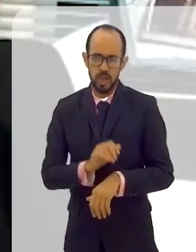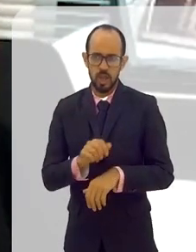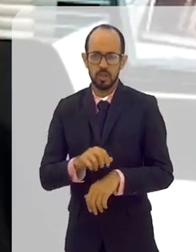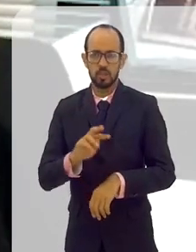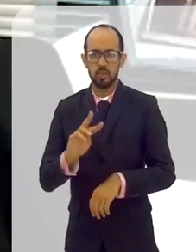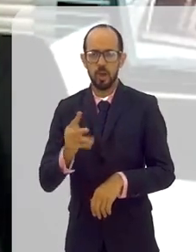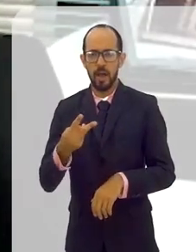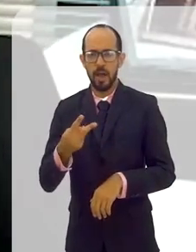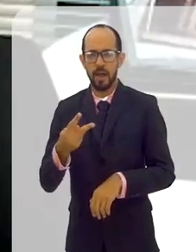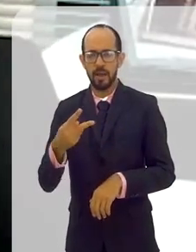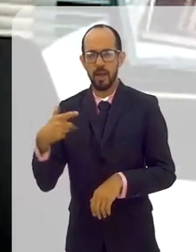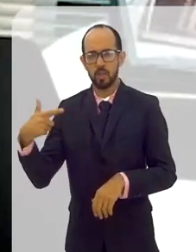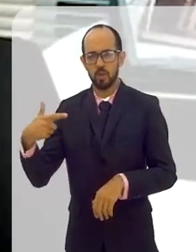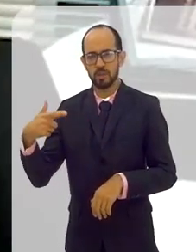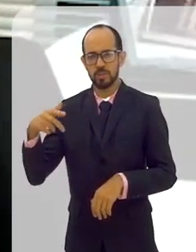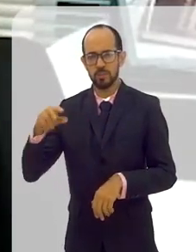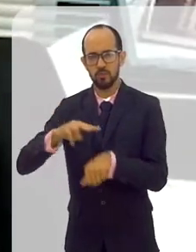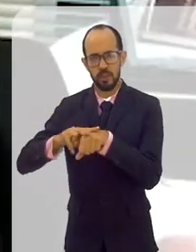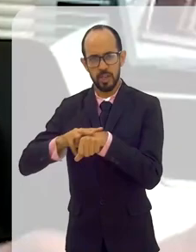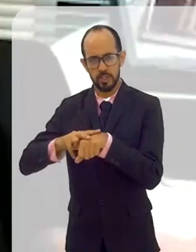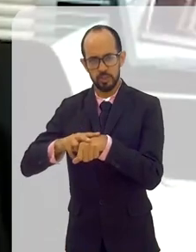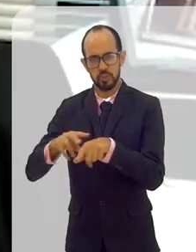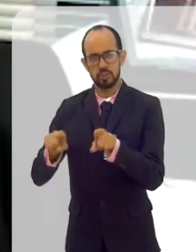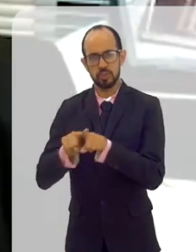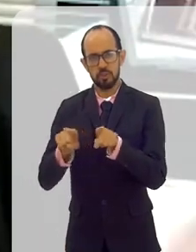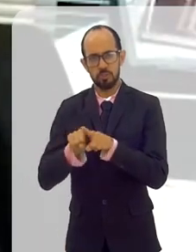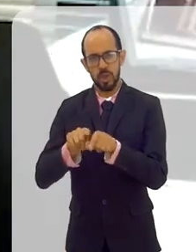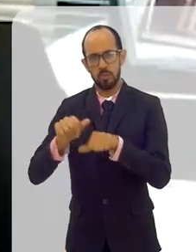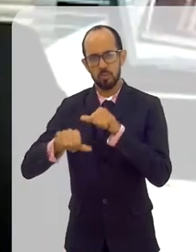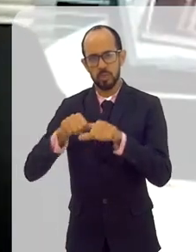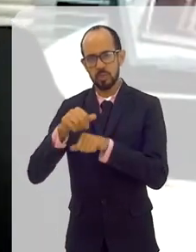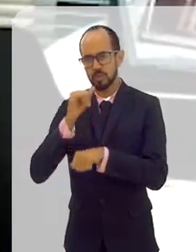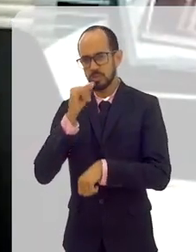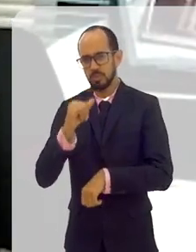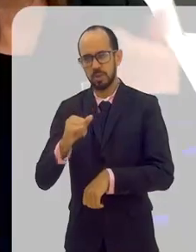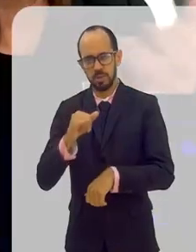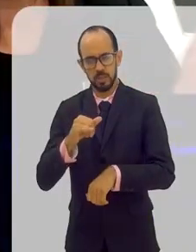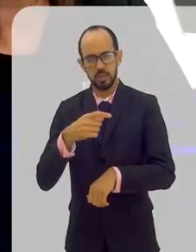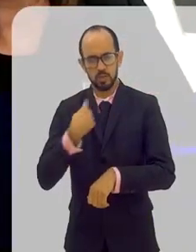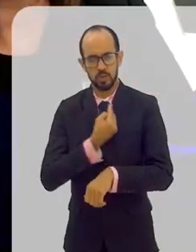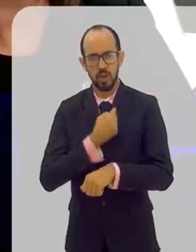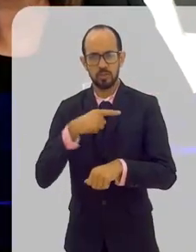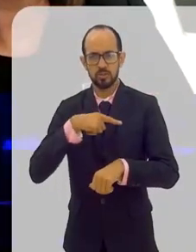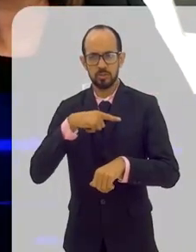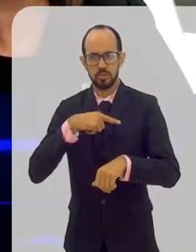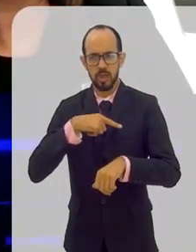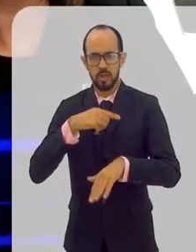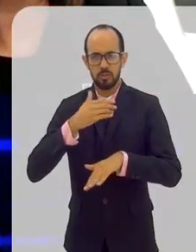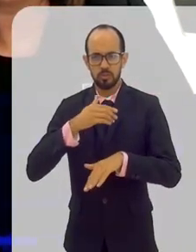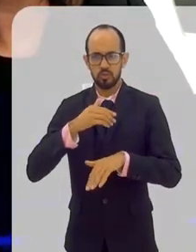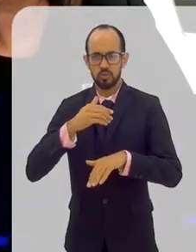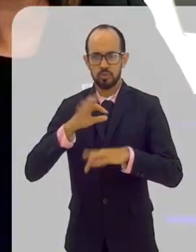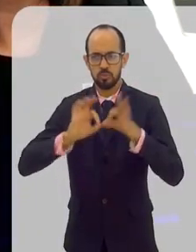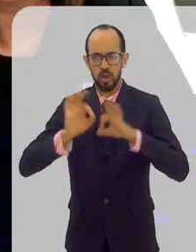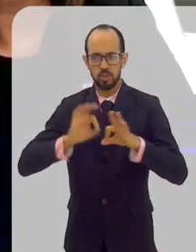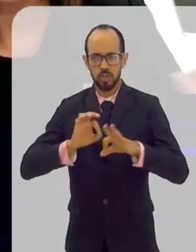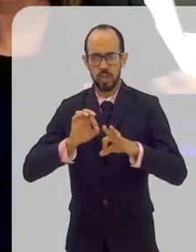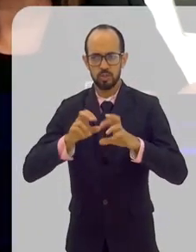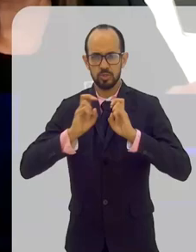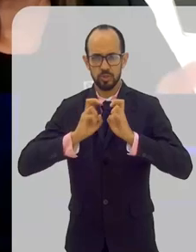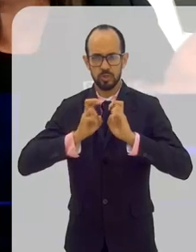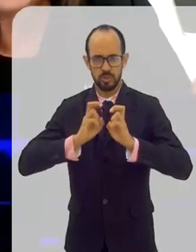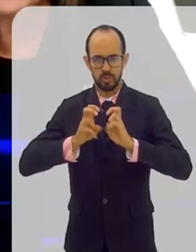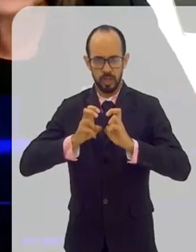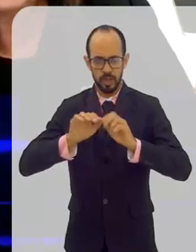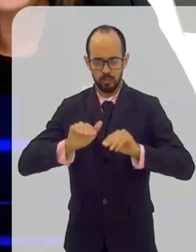transição do hidrogênio verde, a transição das baterias. Nós temos aqui um projeto de trem de levitação,